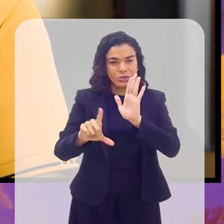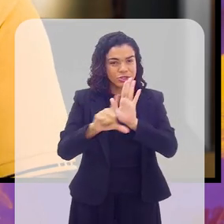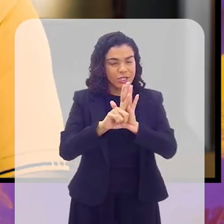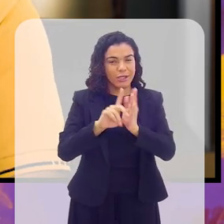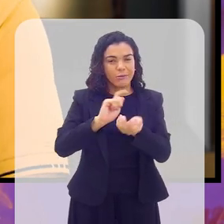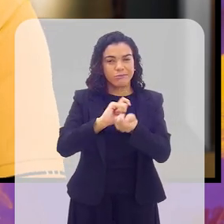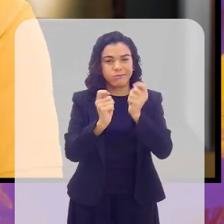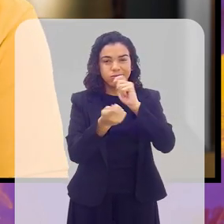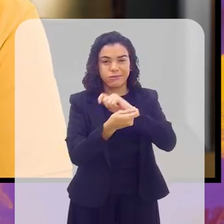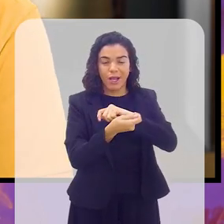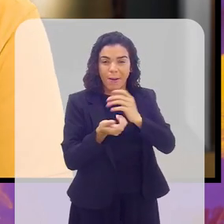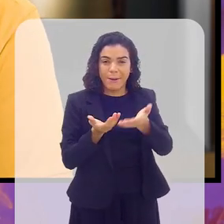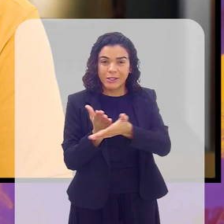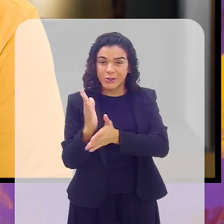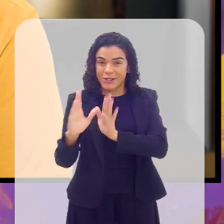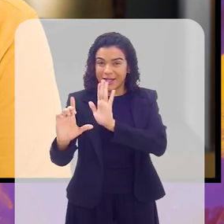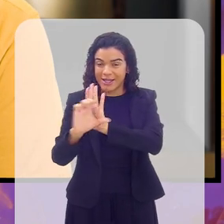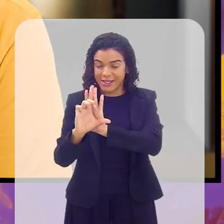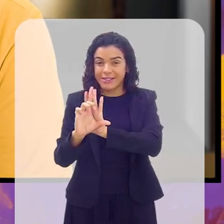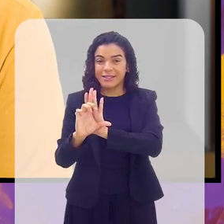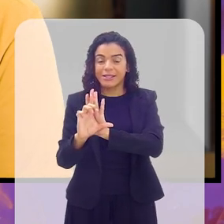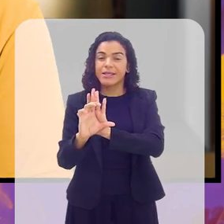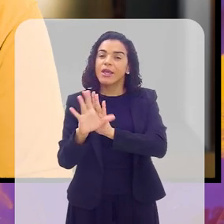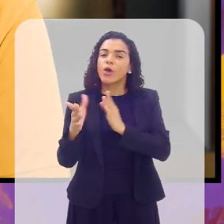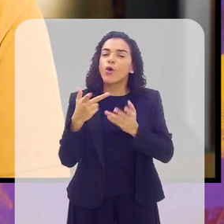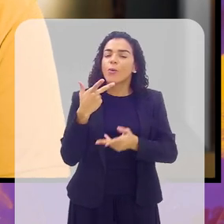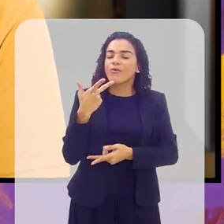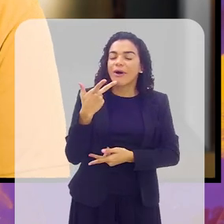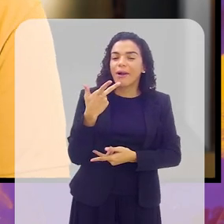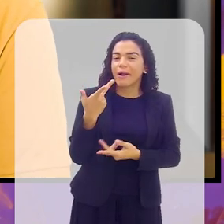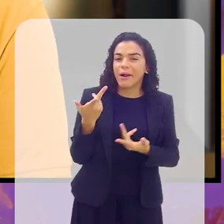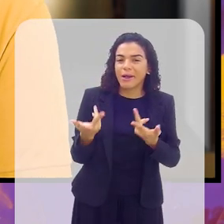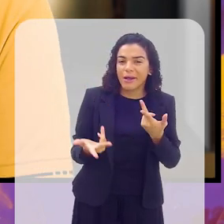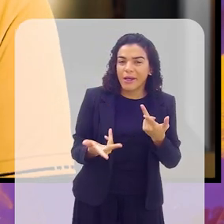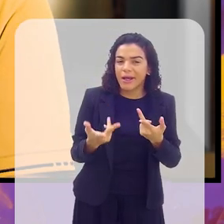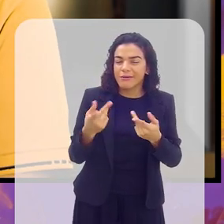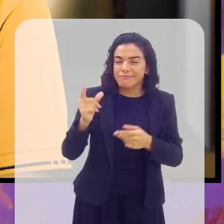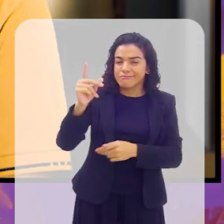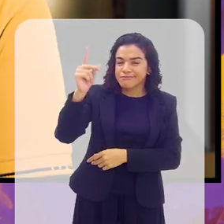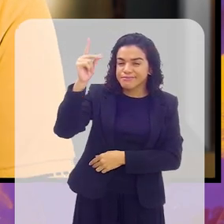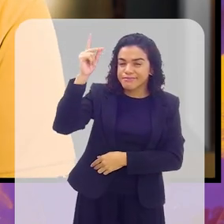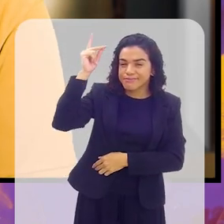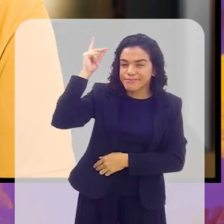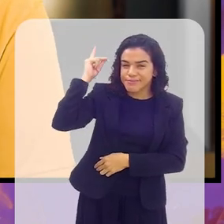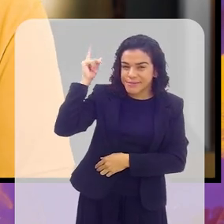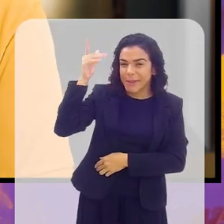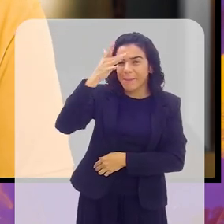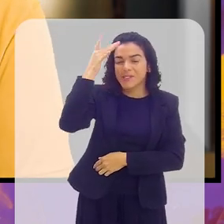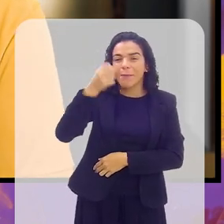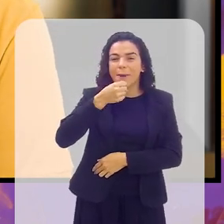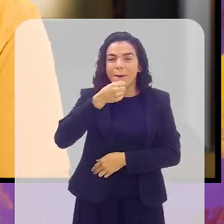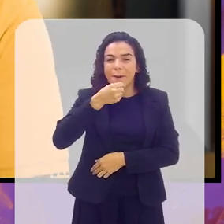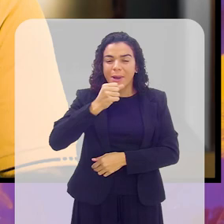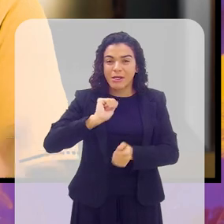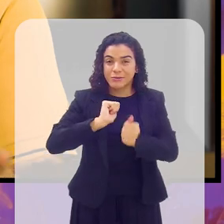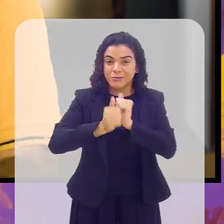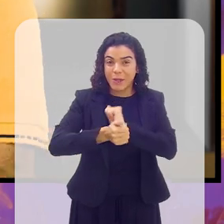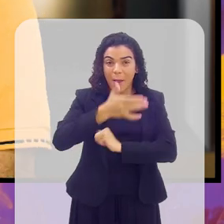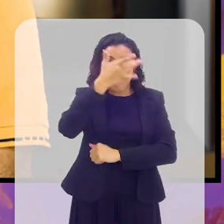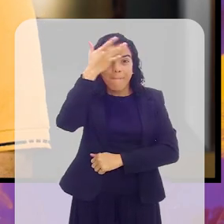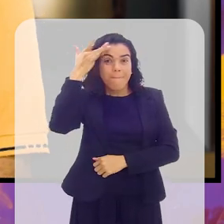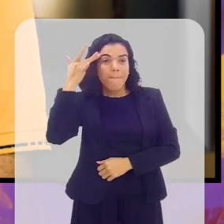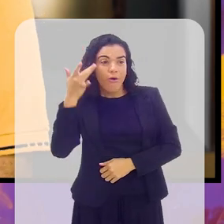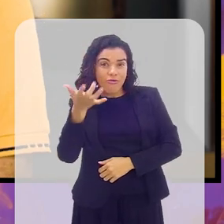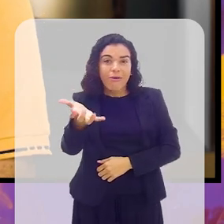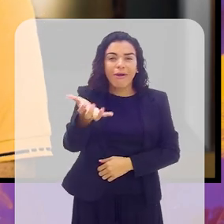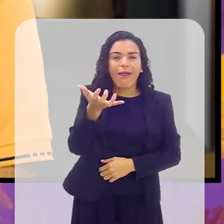virou lei, aí vem aquela tradicional pergunta, porque, como diz aquele velho e antigo locutor esportivo, o povo